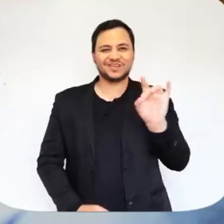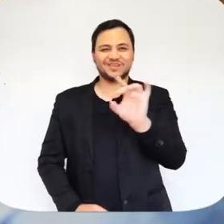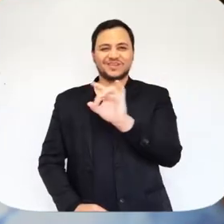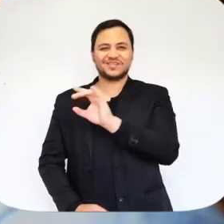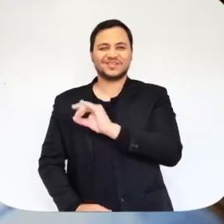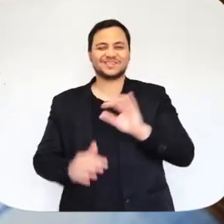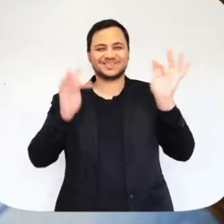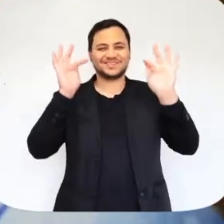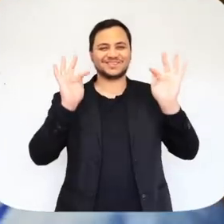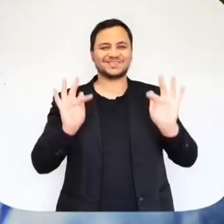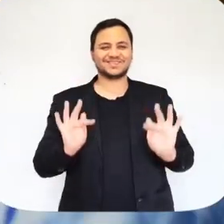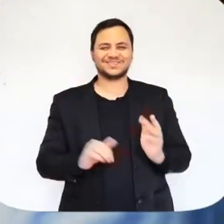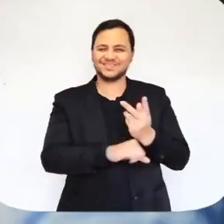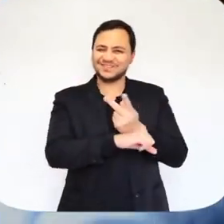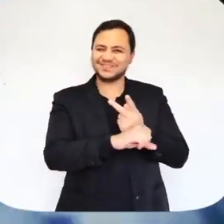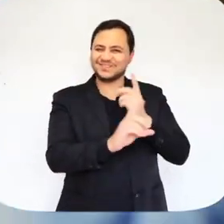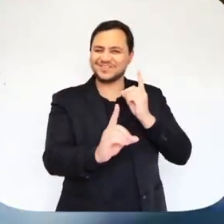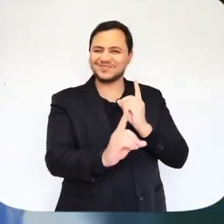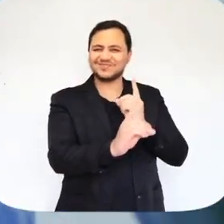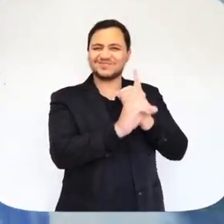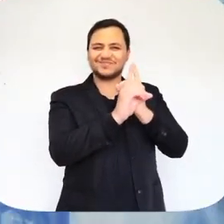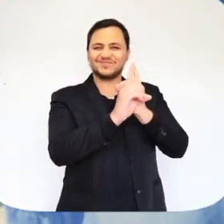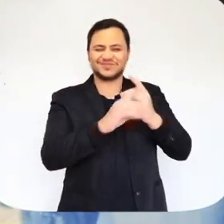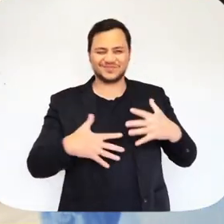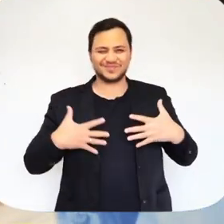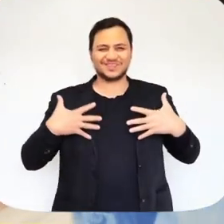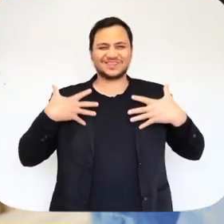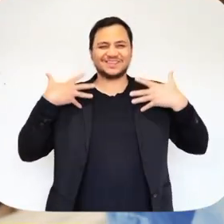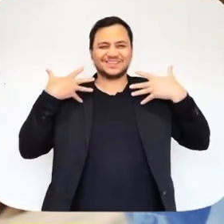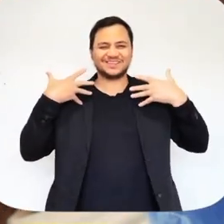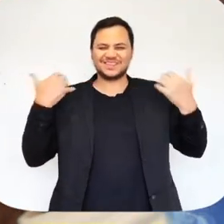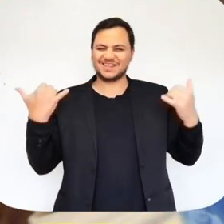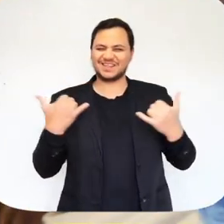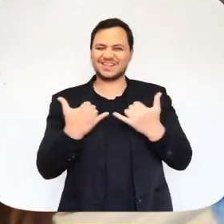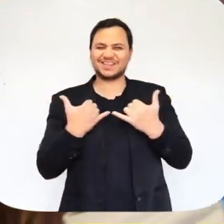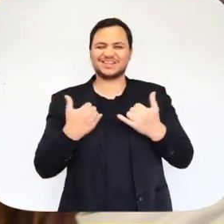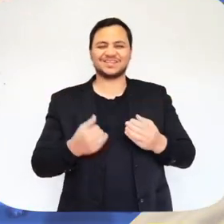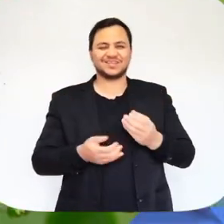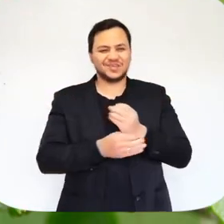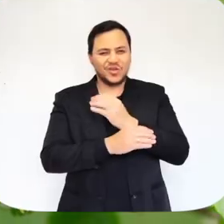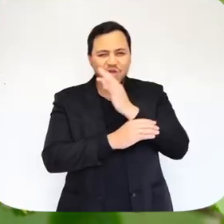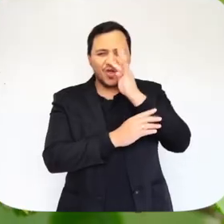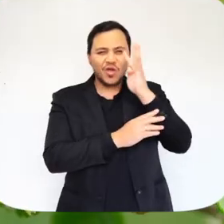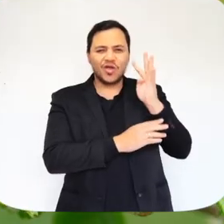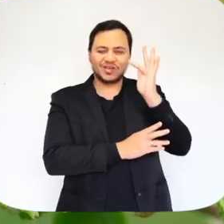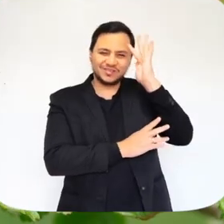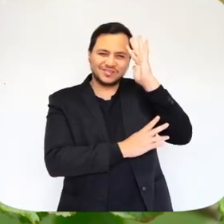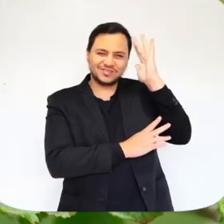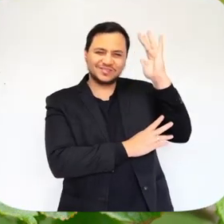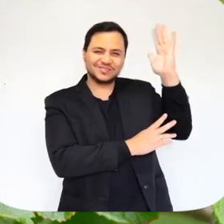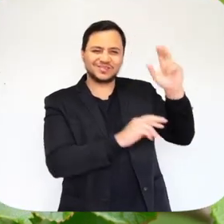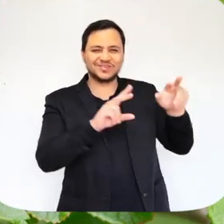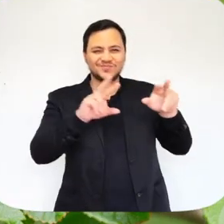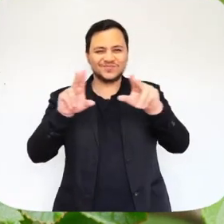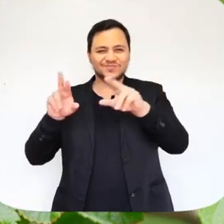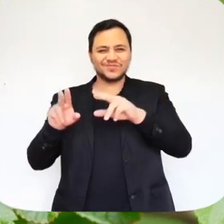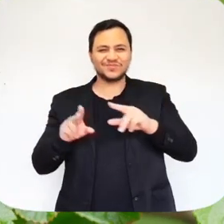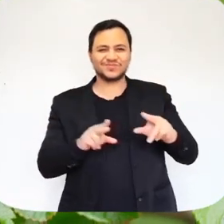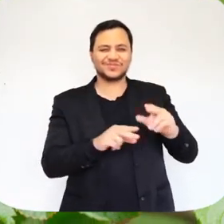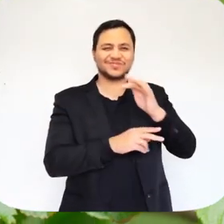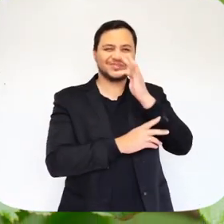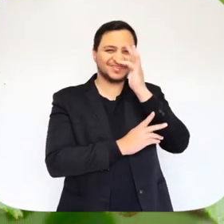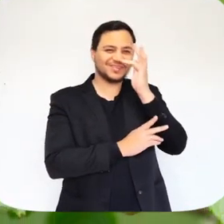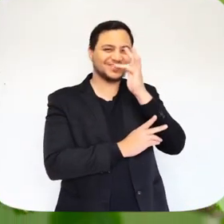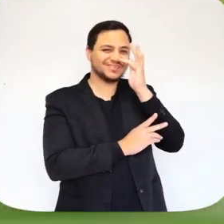na busca pela felicidade e que a energia vibrante desta estação desabroche os seus sonhos como os botões das